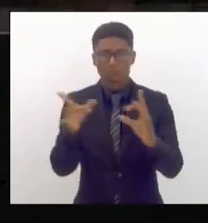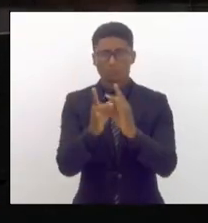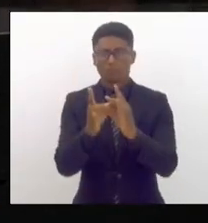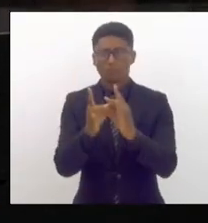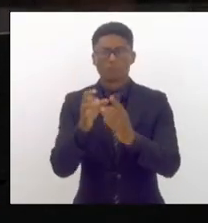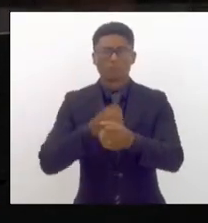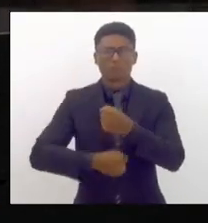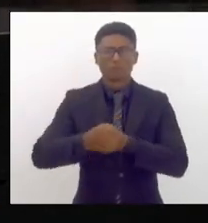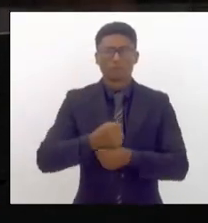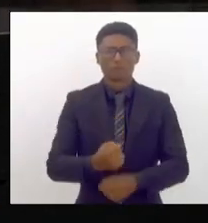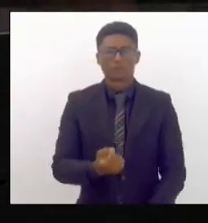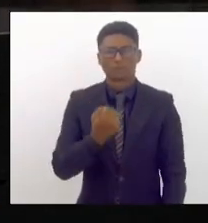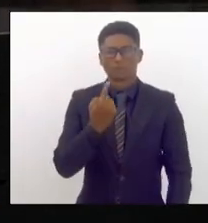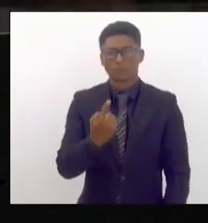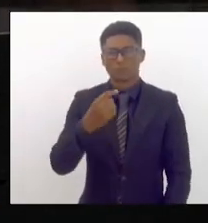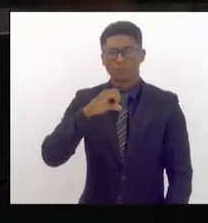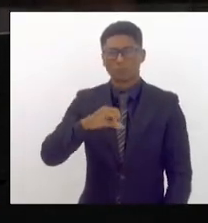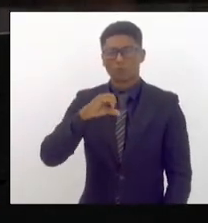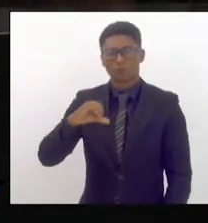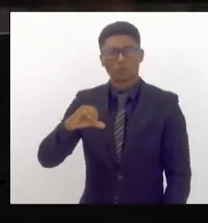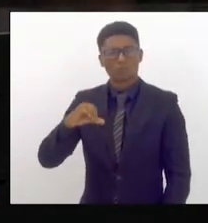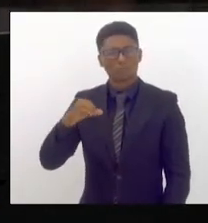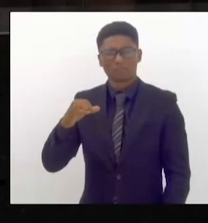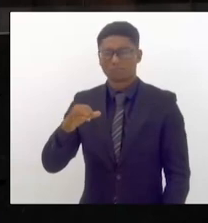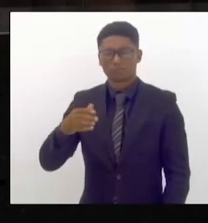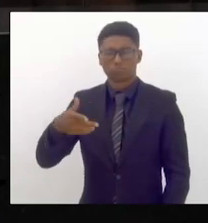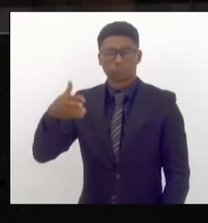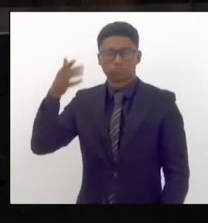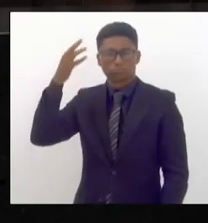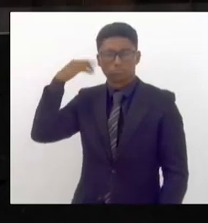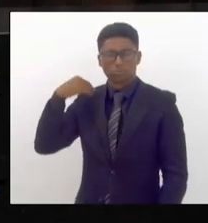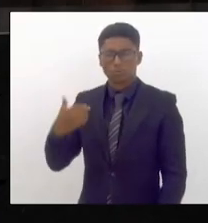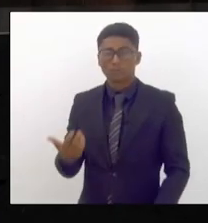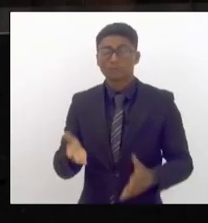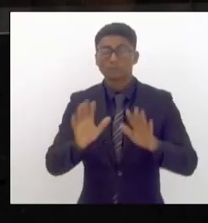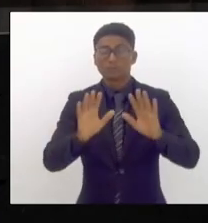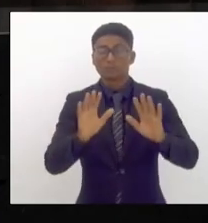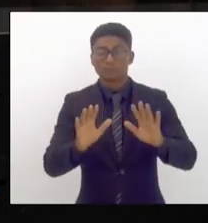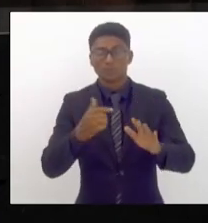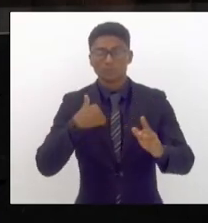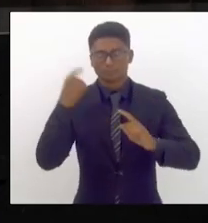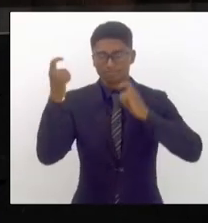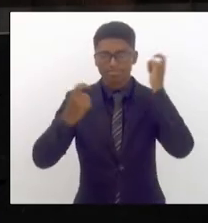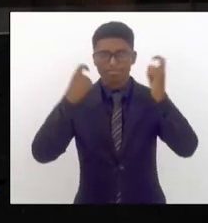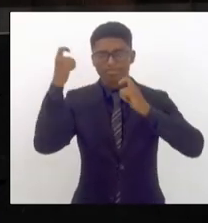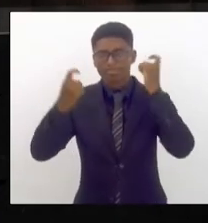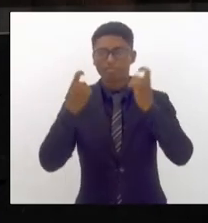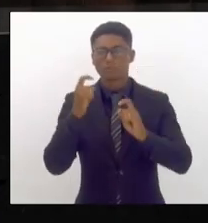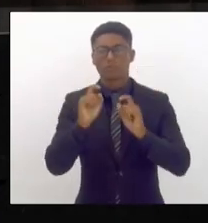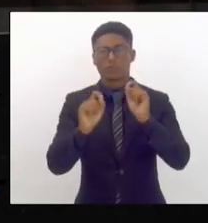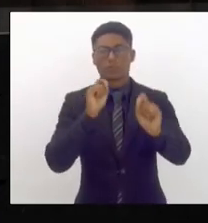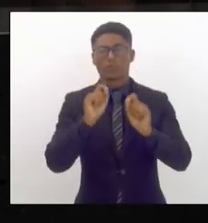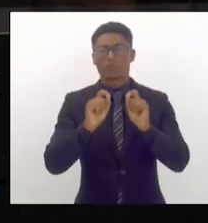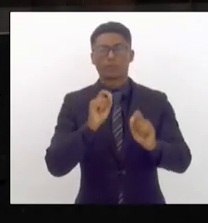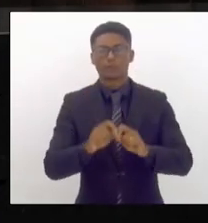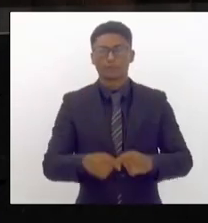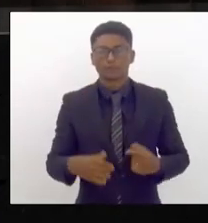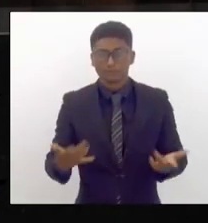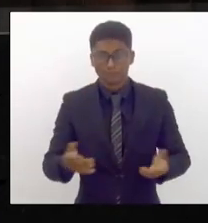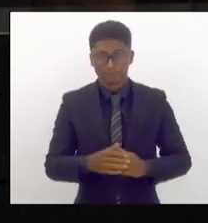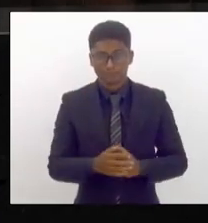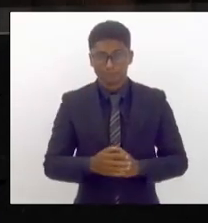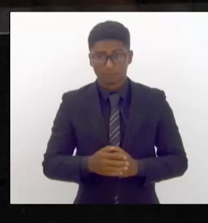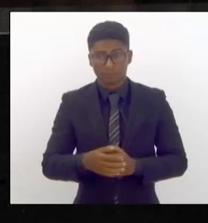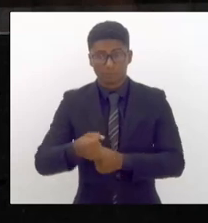1990 e bolinha mas eu queria lembrar deputado Luz Paulo o me preocupa muito é que ano passado logo depois